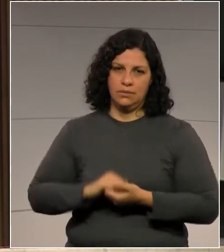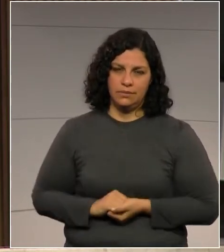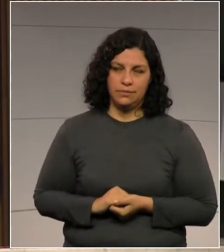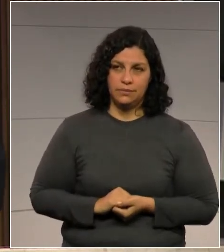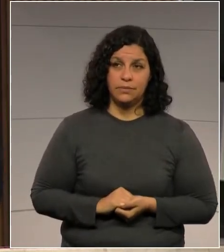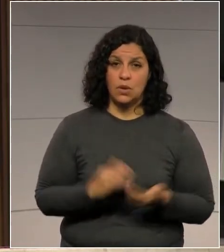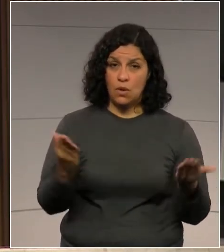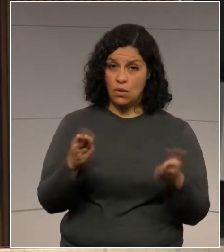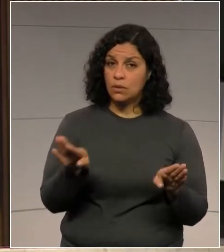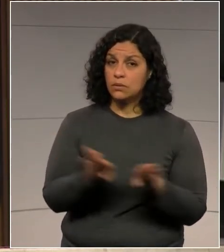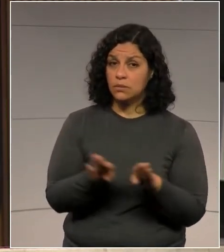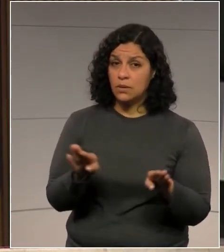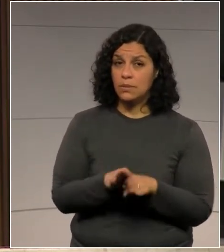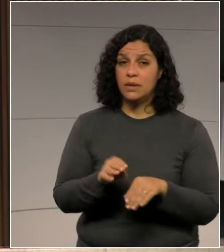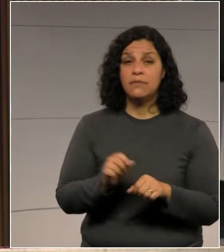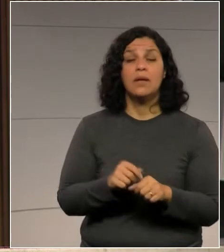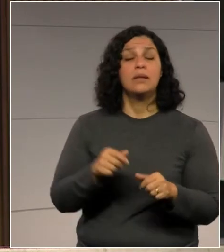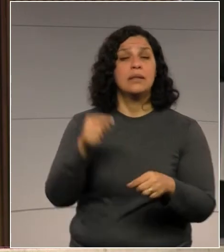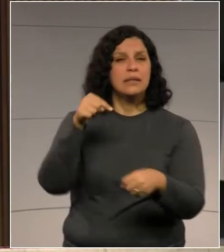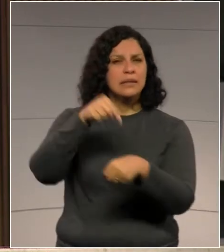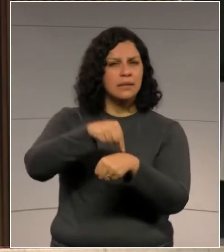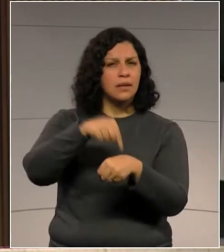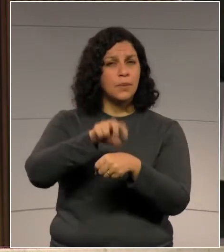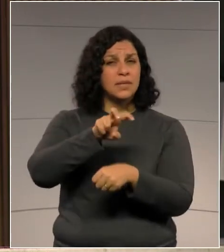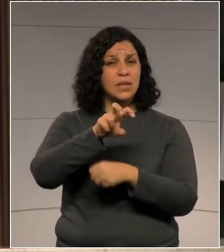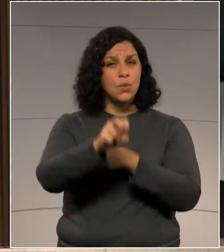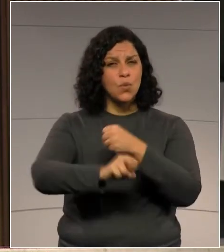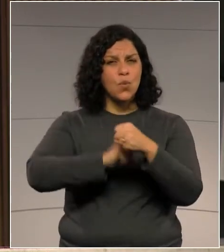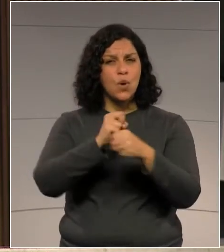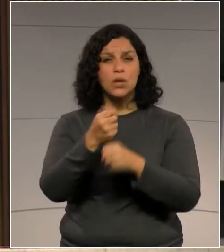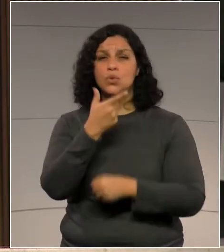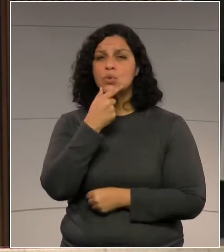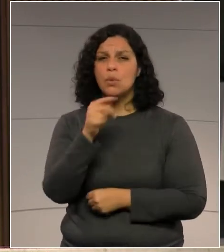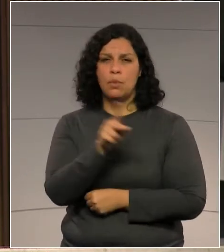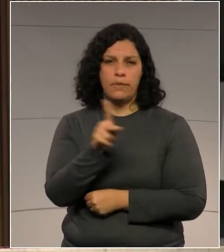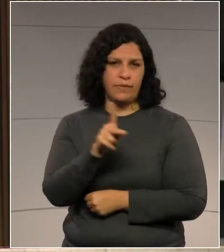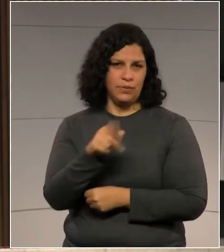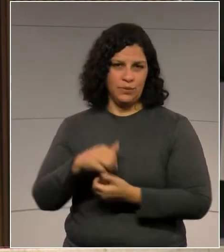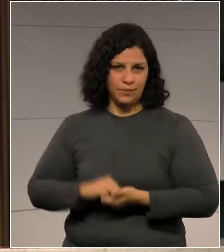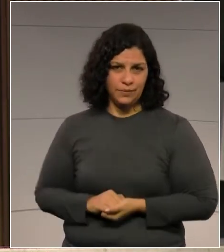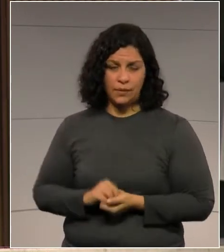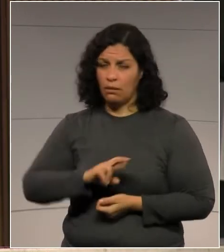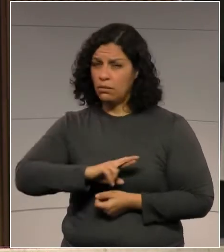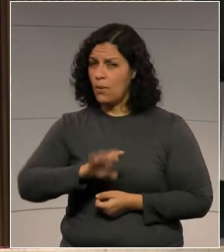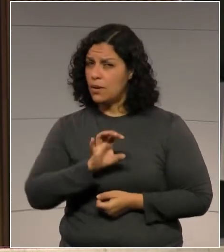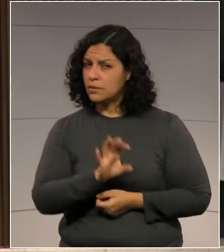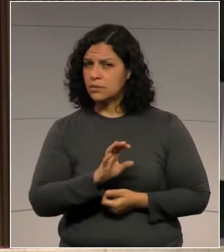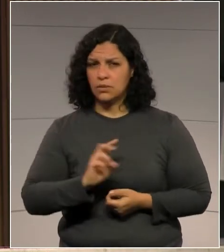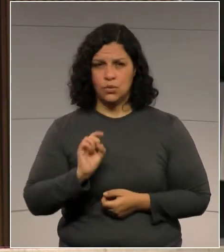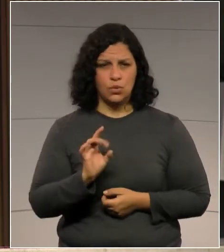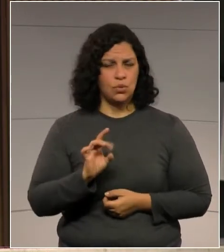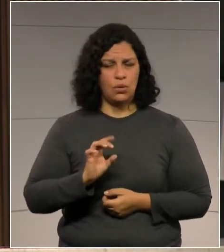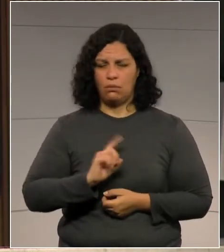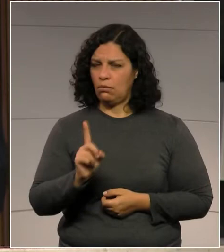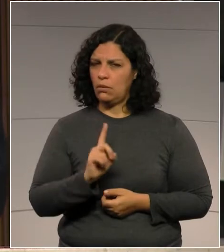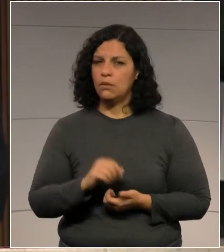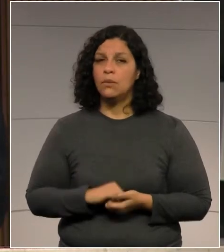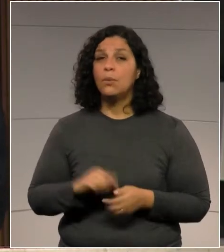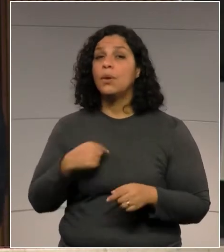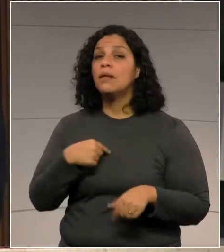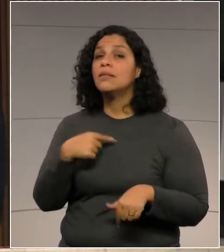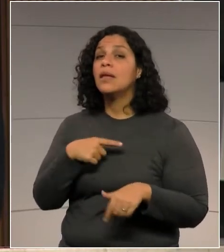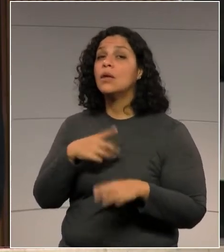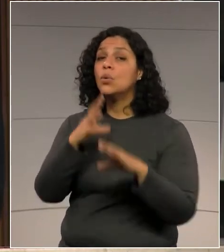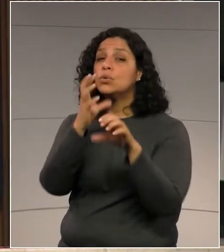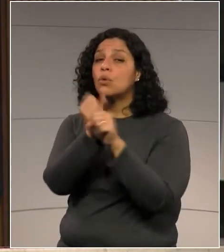E vamos aumentar em cinco anos o tempo para aposentar um professor. Só que não é só isto. Porque tem uma